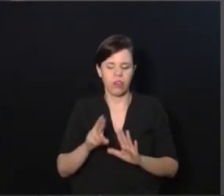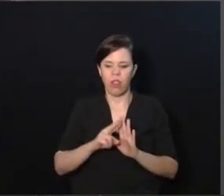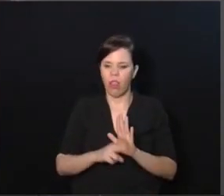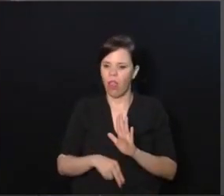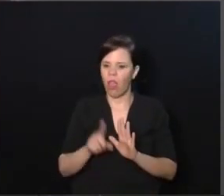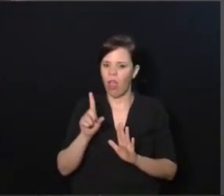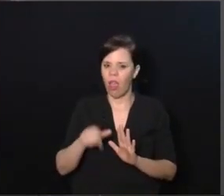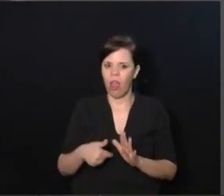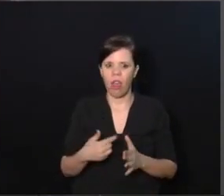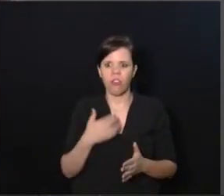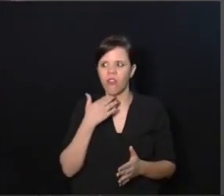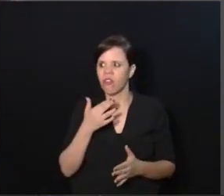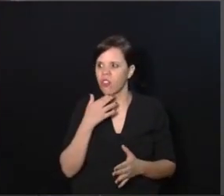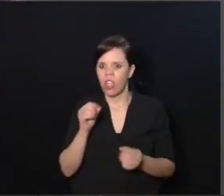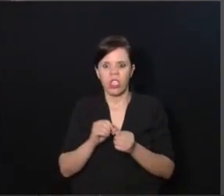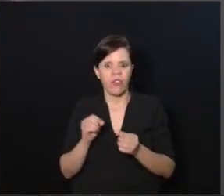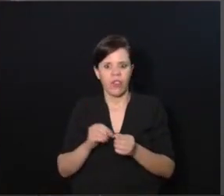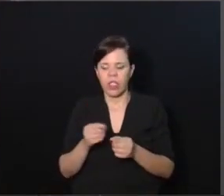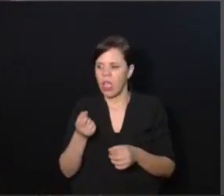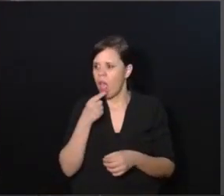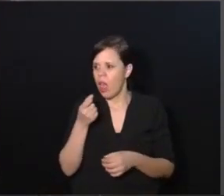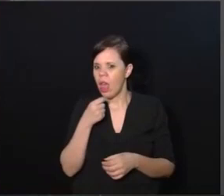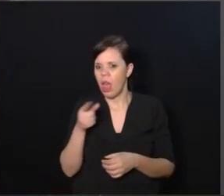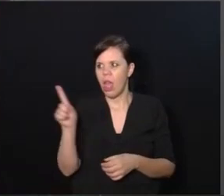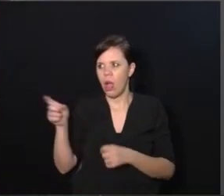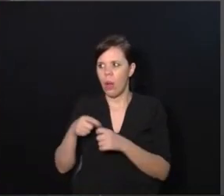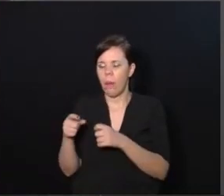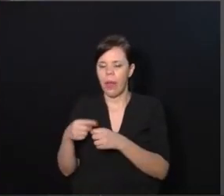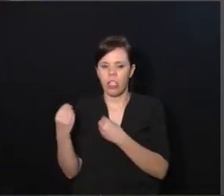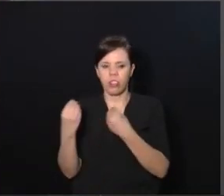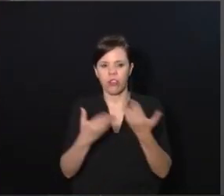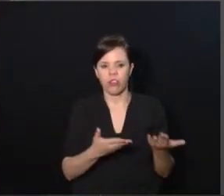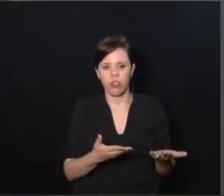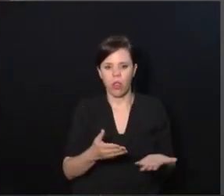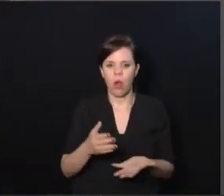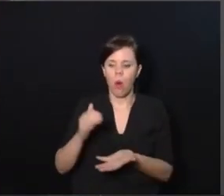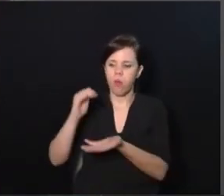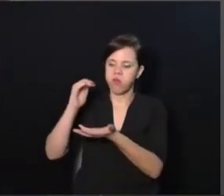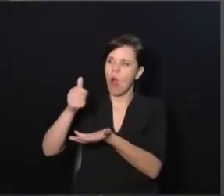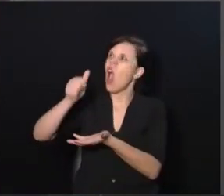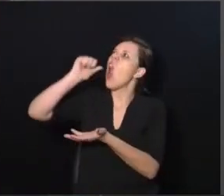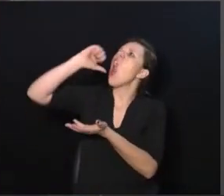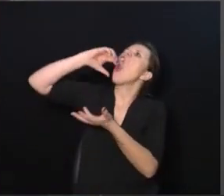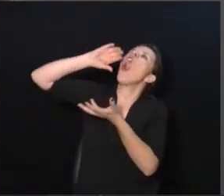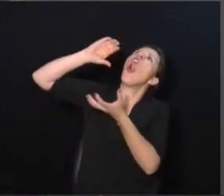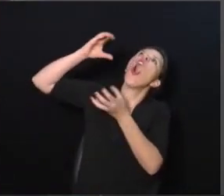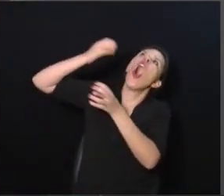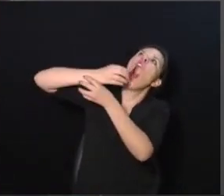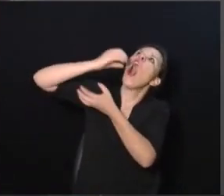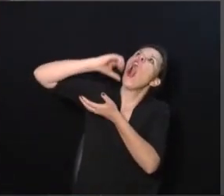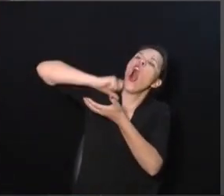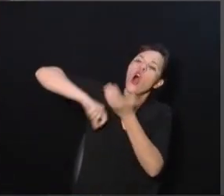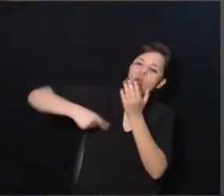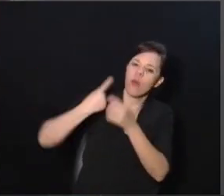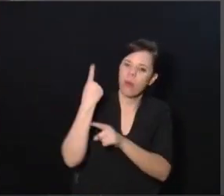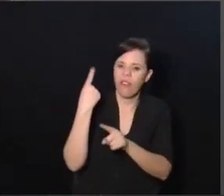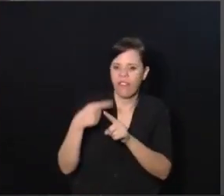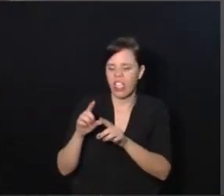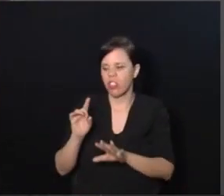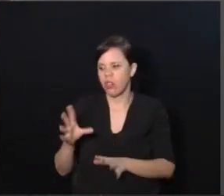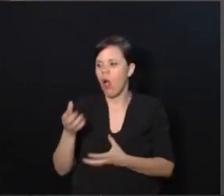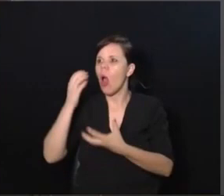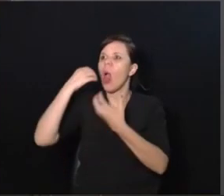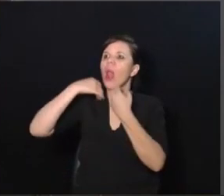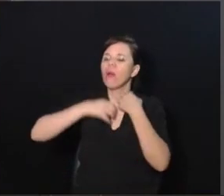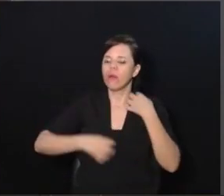uma vez só, não adianta você pegar o remédio que o médico passou, o vidro de xarope e virar ele inteiro de uma vez só, que você vai passar mal